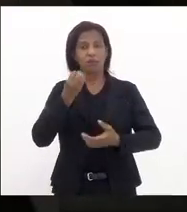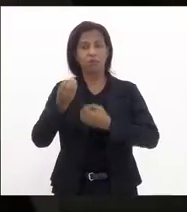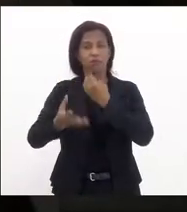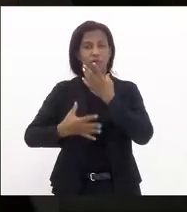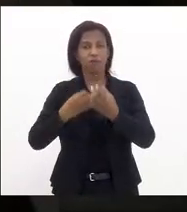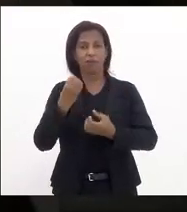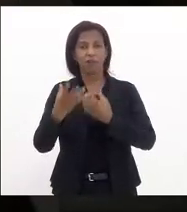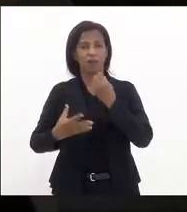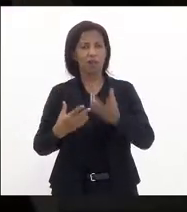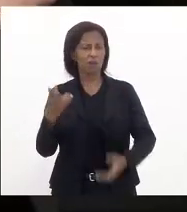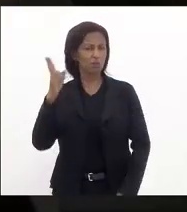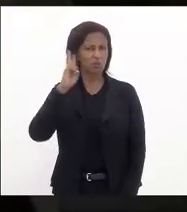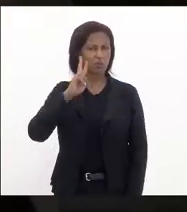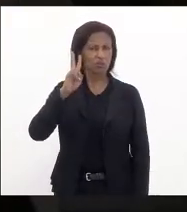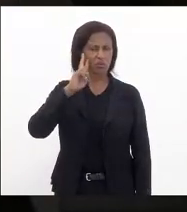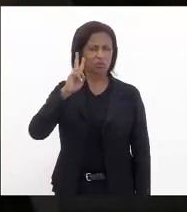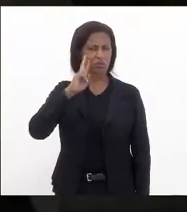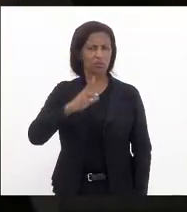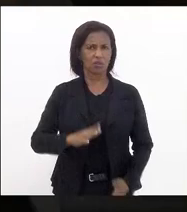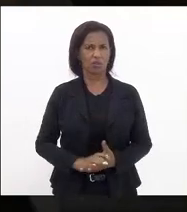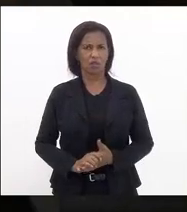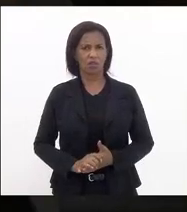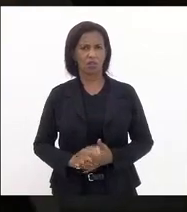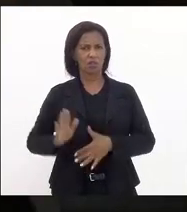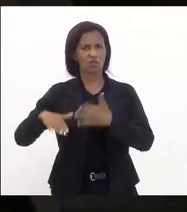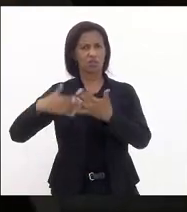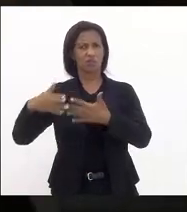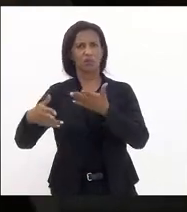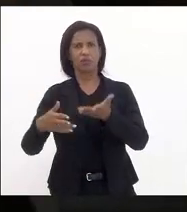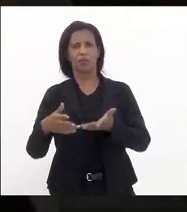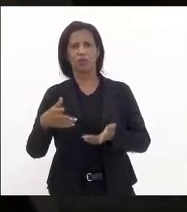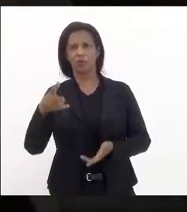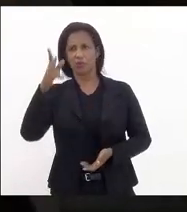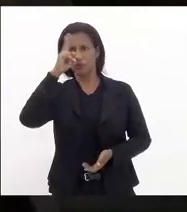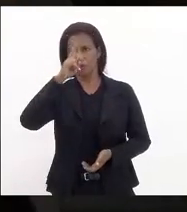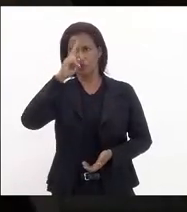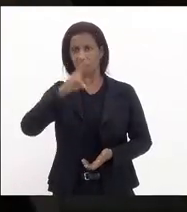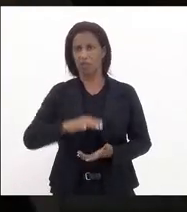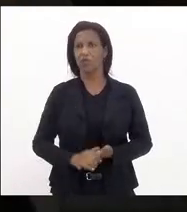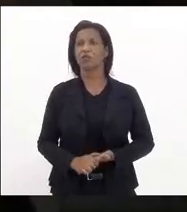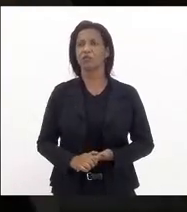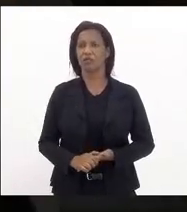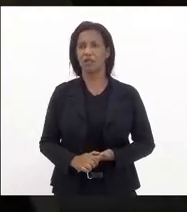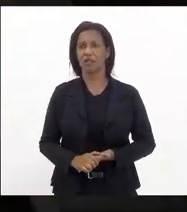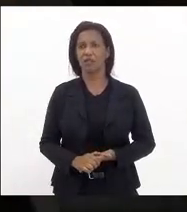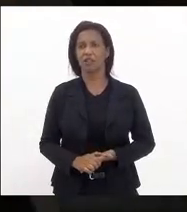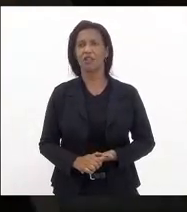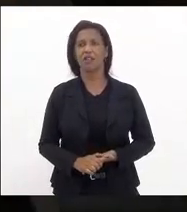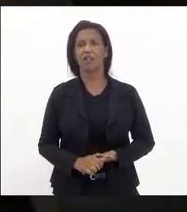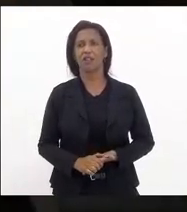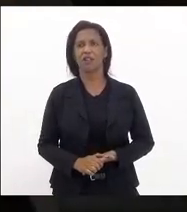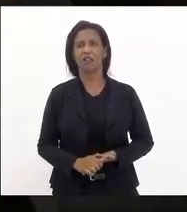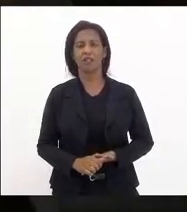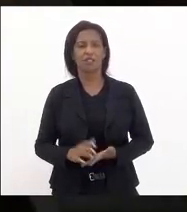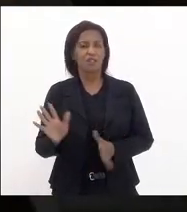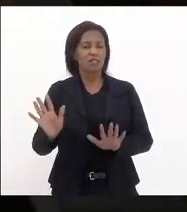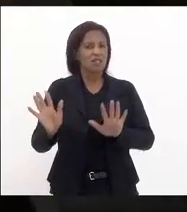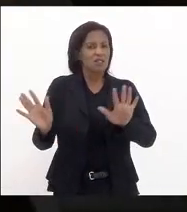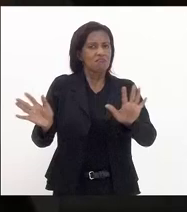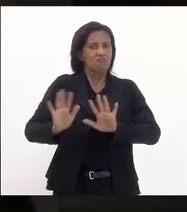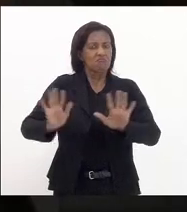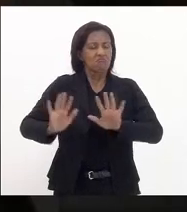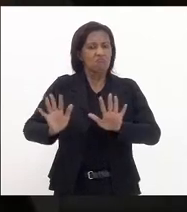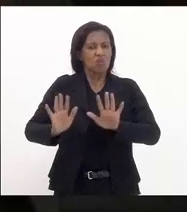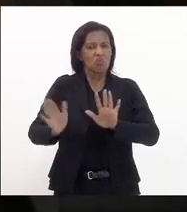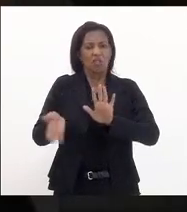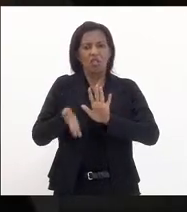uma história fazendo desenvolvendo um roteiro absolutamente faccioso falacioso sem sem